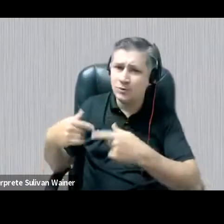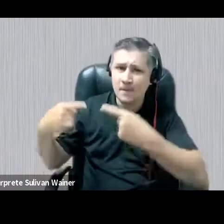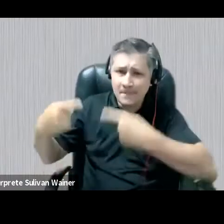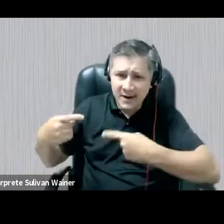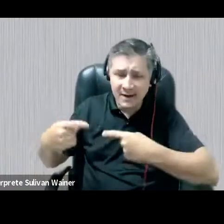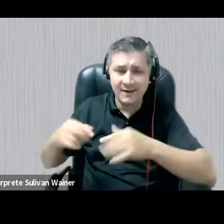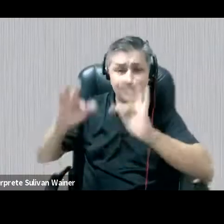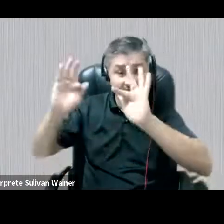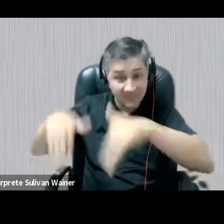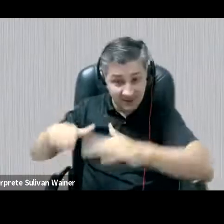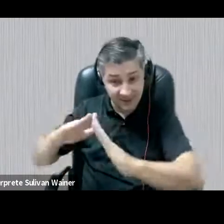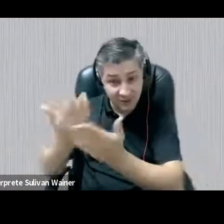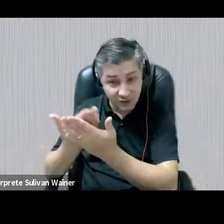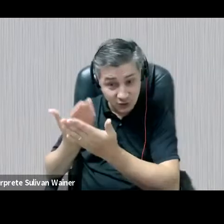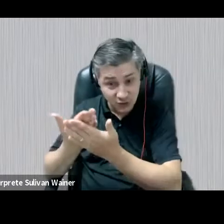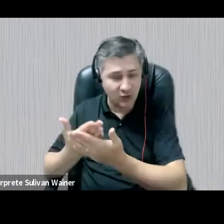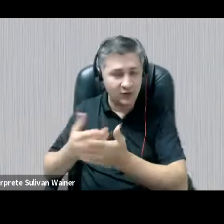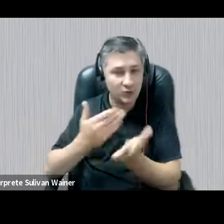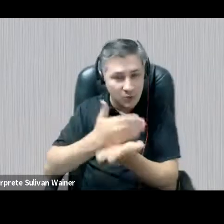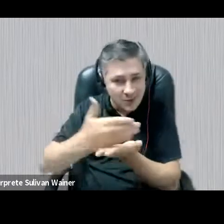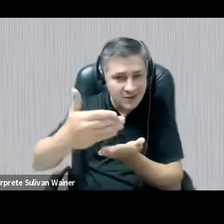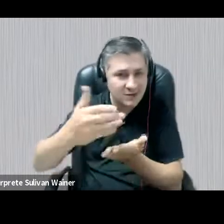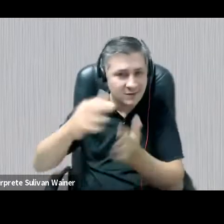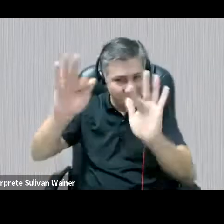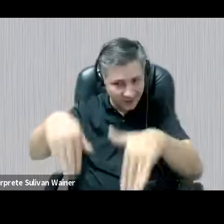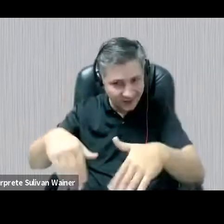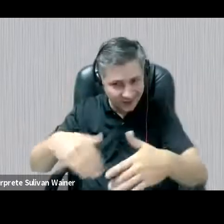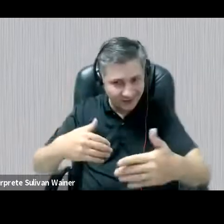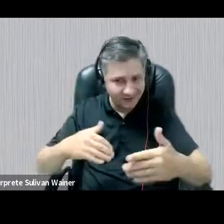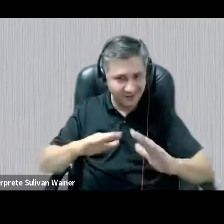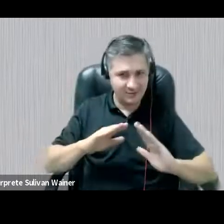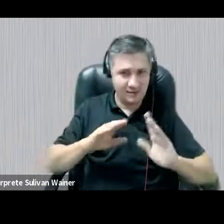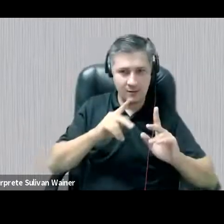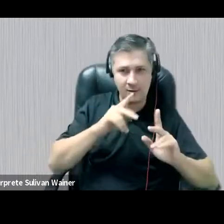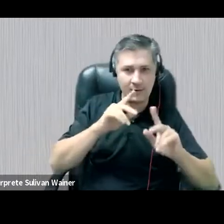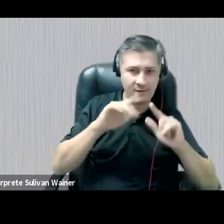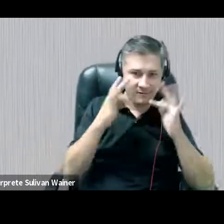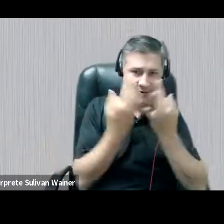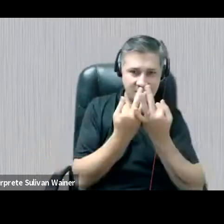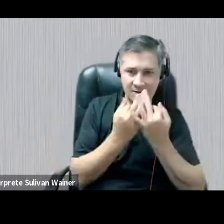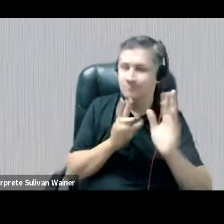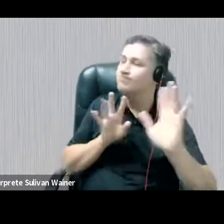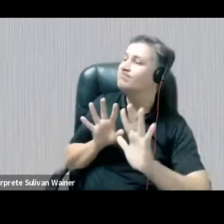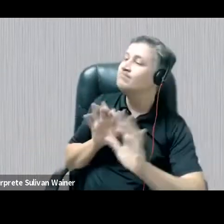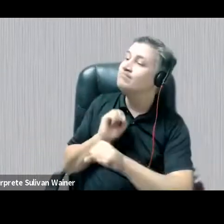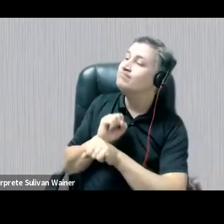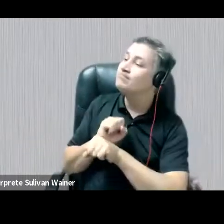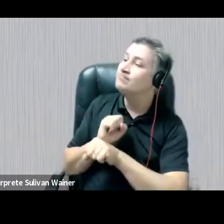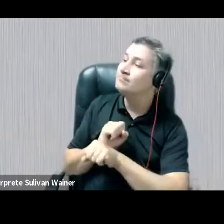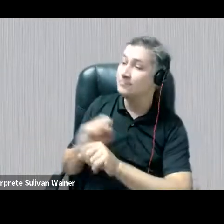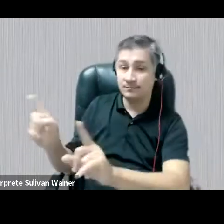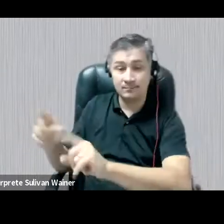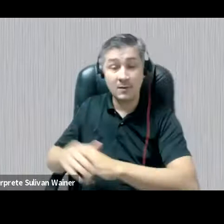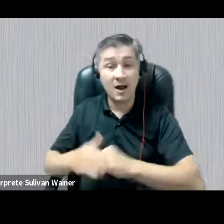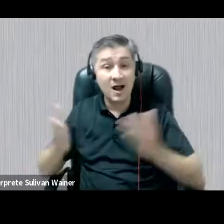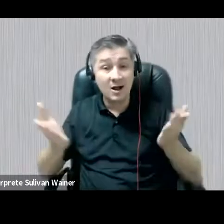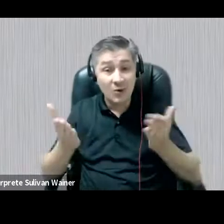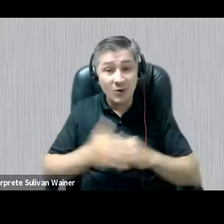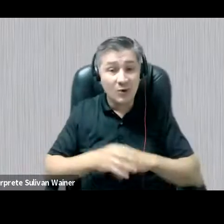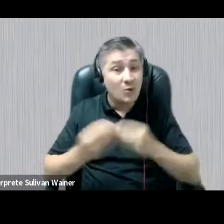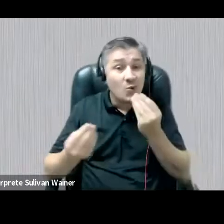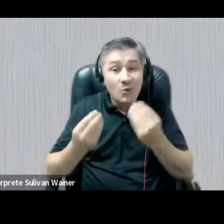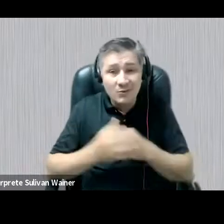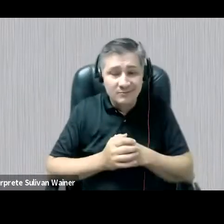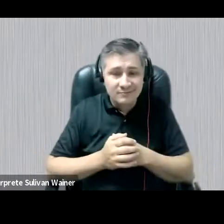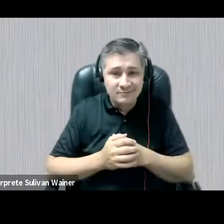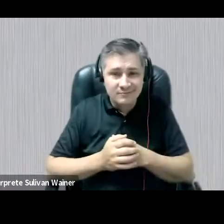início, no acolhimento, e muitas mediações agora acontecem via mídia digitais, que